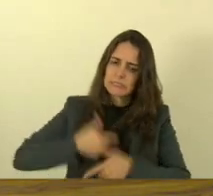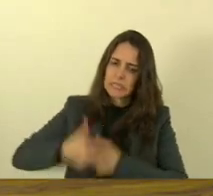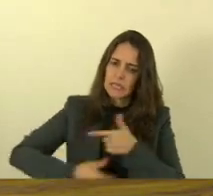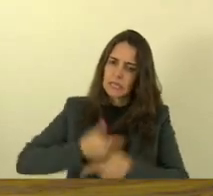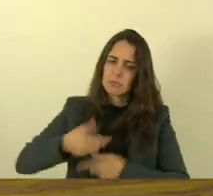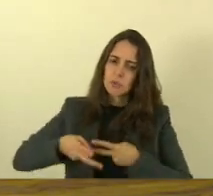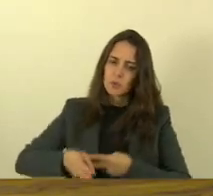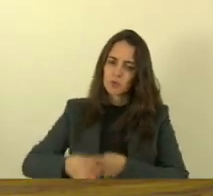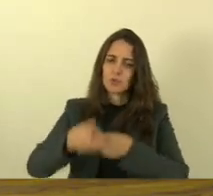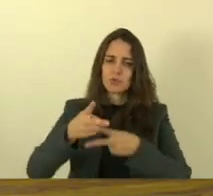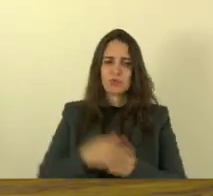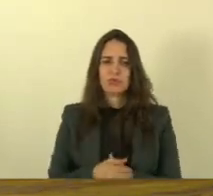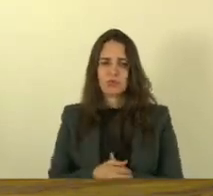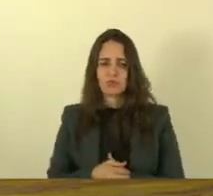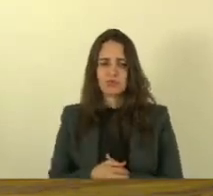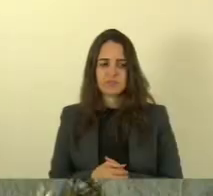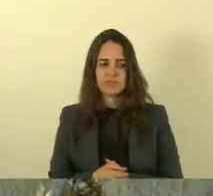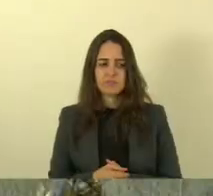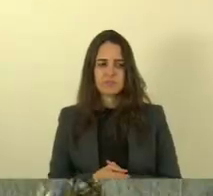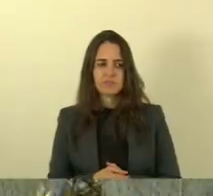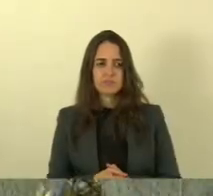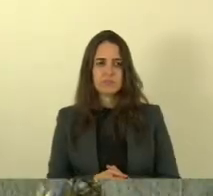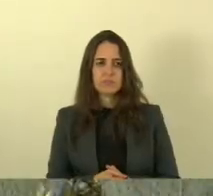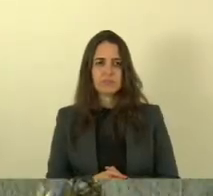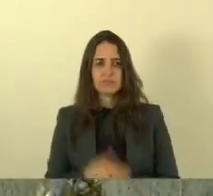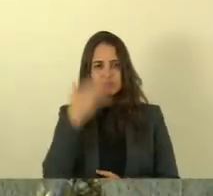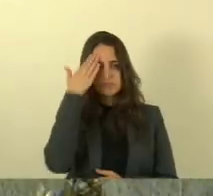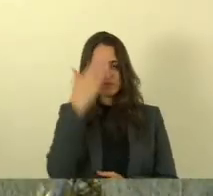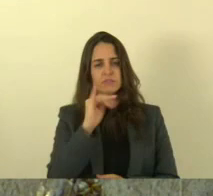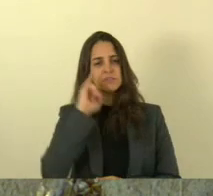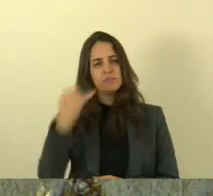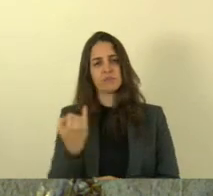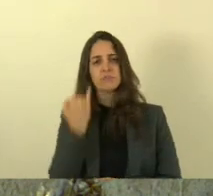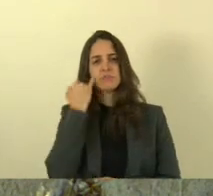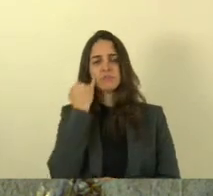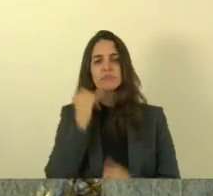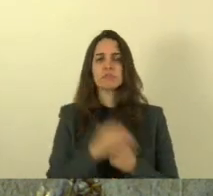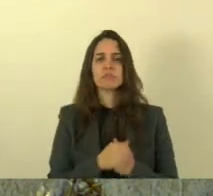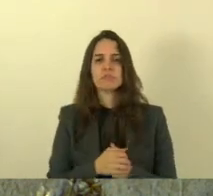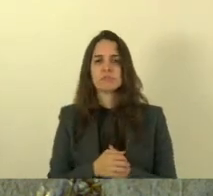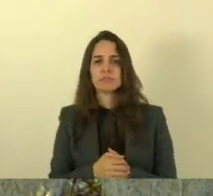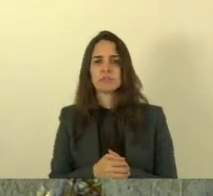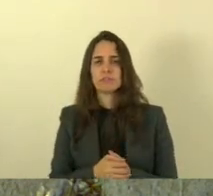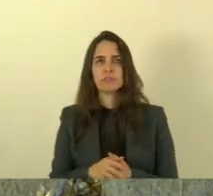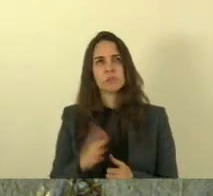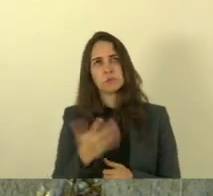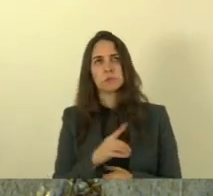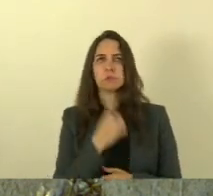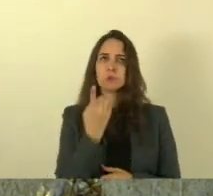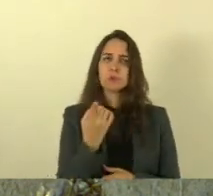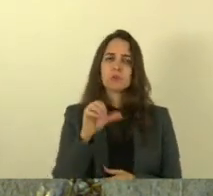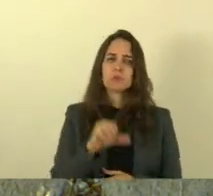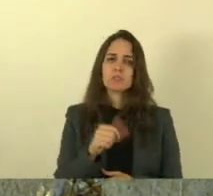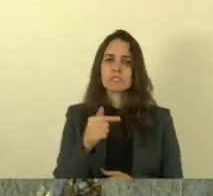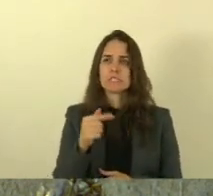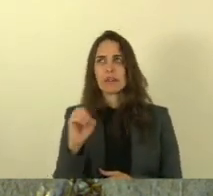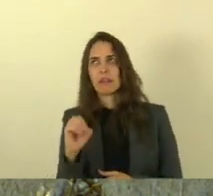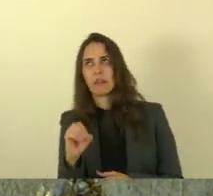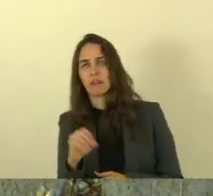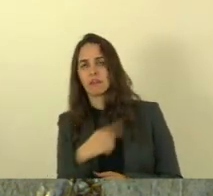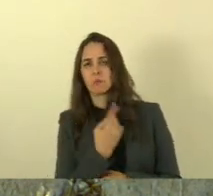ela continua muito obrigado deputada Janete deputada Janete nos anos de 1970 71